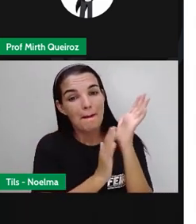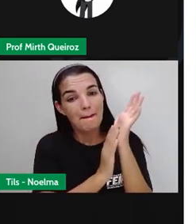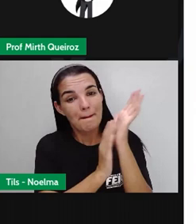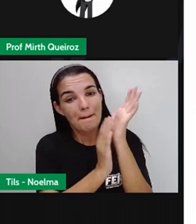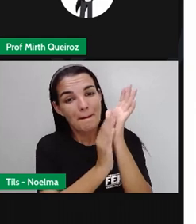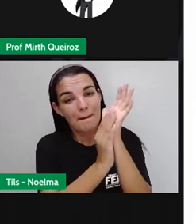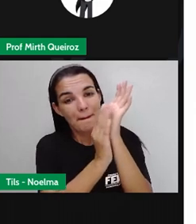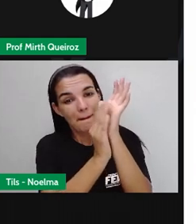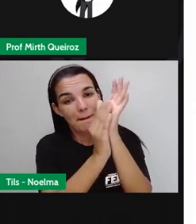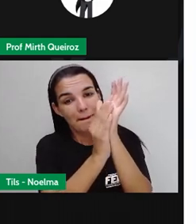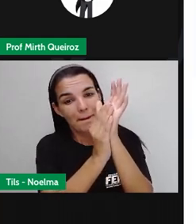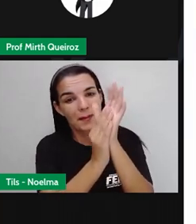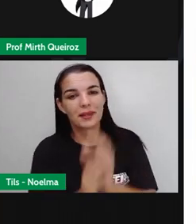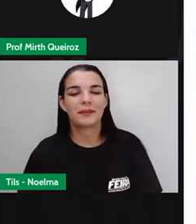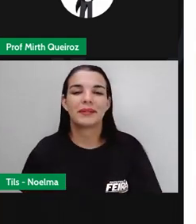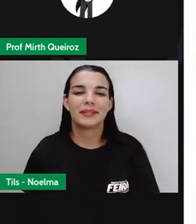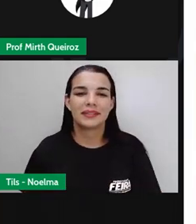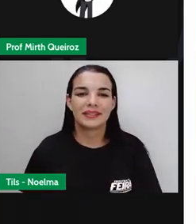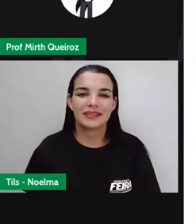um, zero!